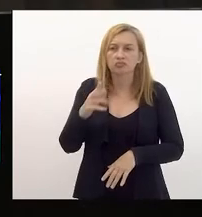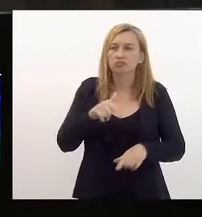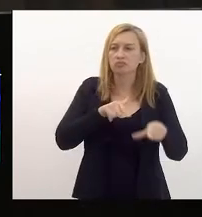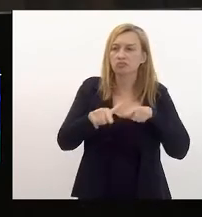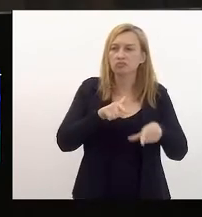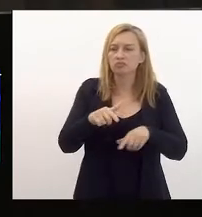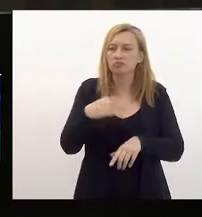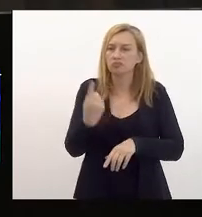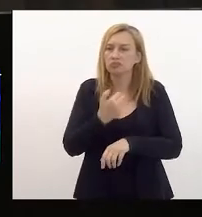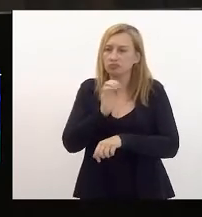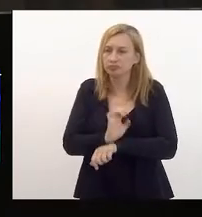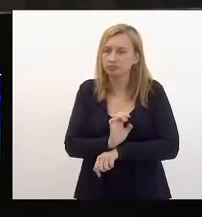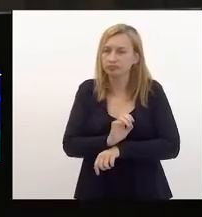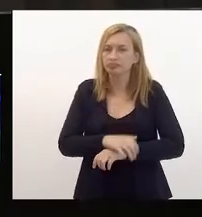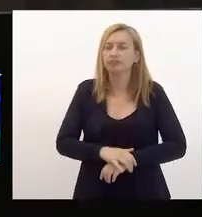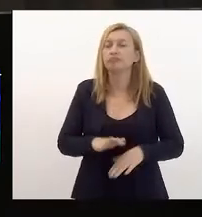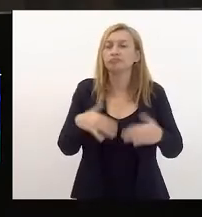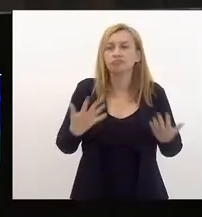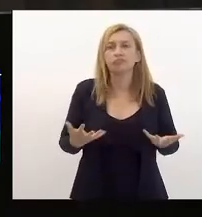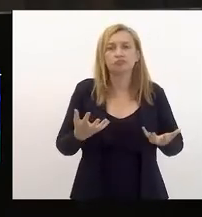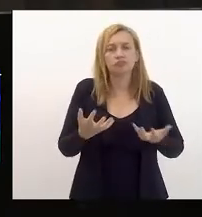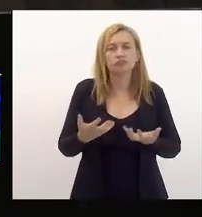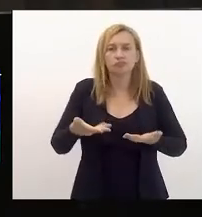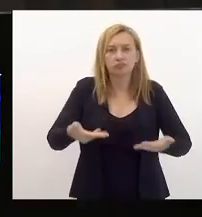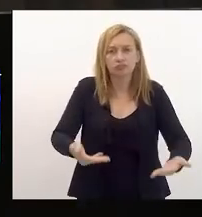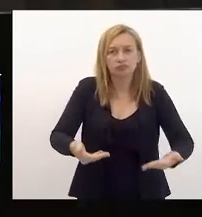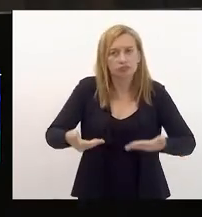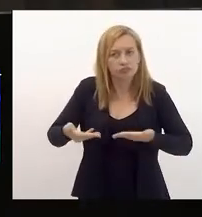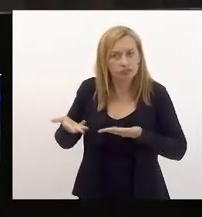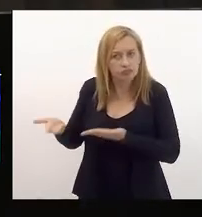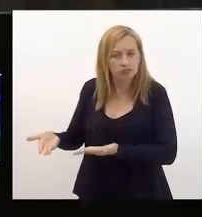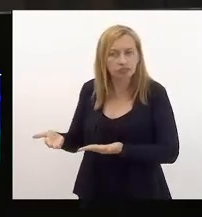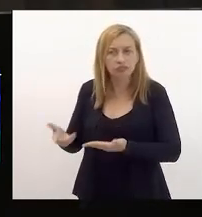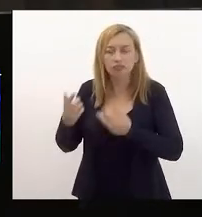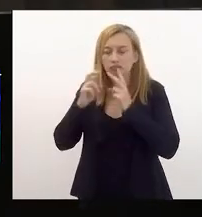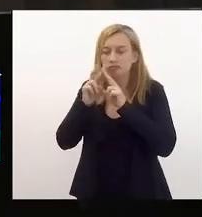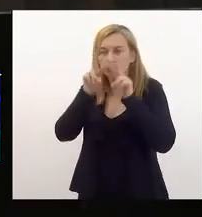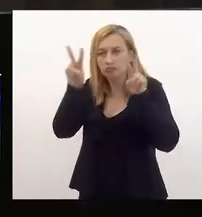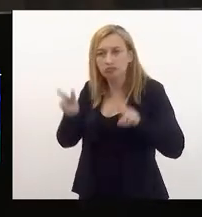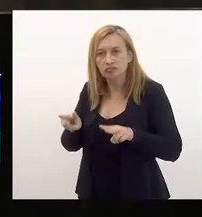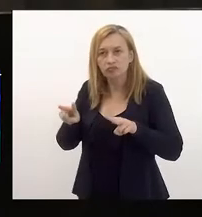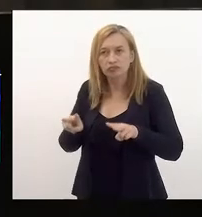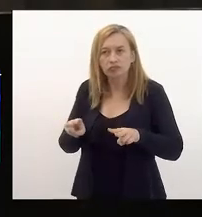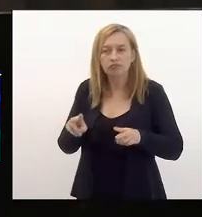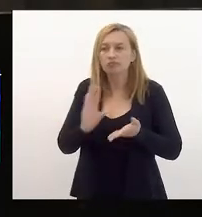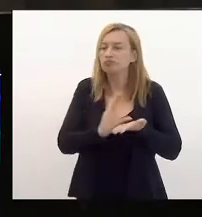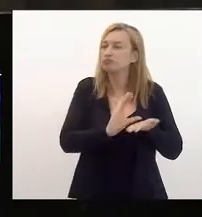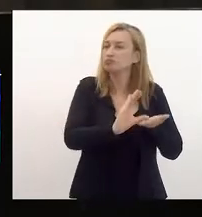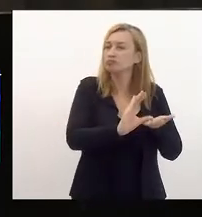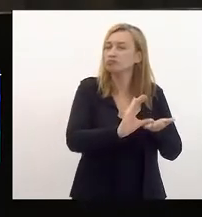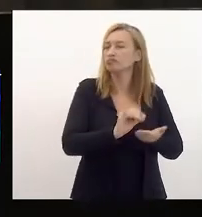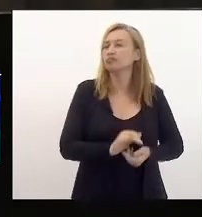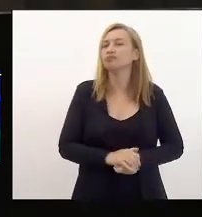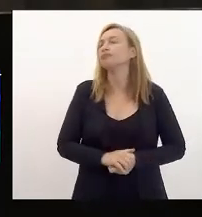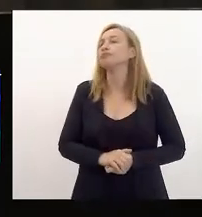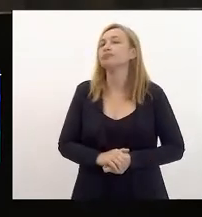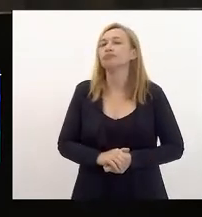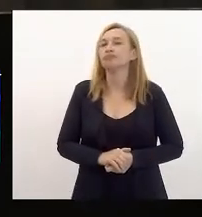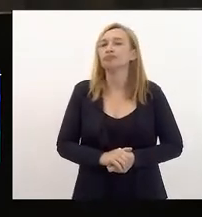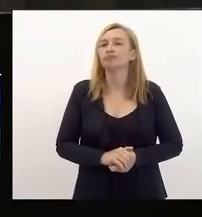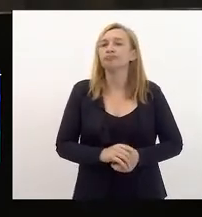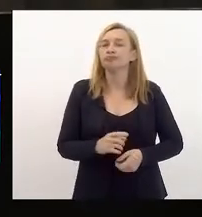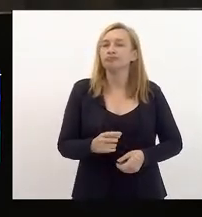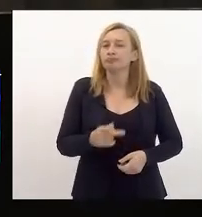nosso Estado. Então eu quero fazer um convite a um outro olhar para a peça orçamentária, inclusive enquanto